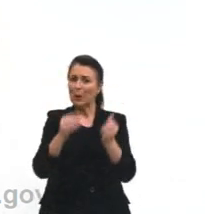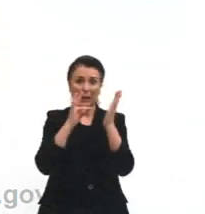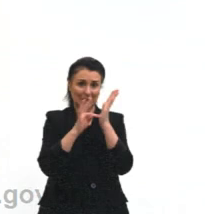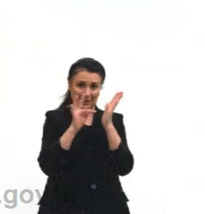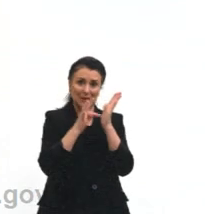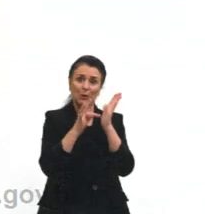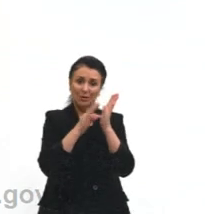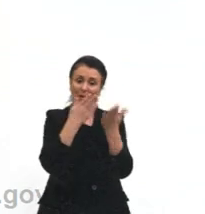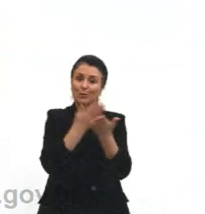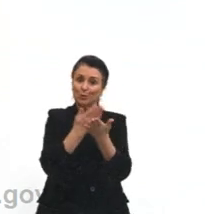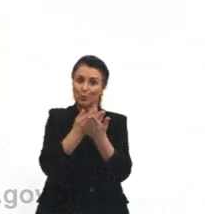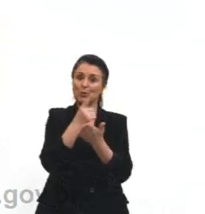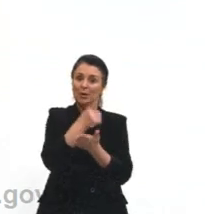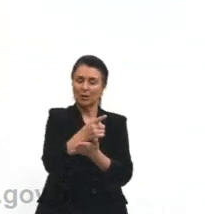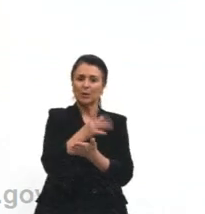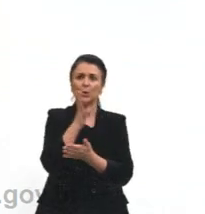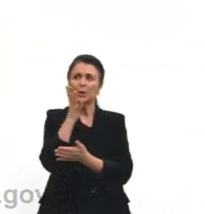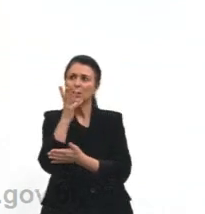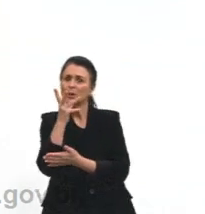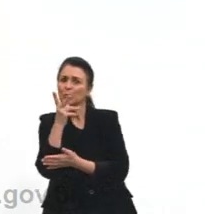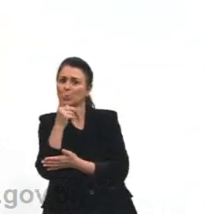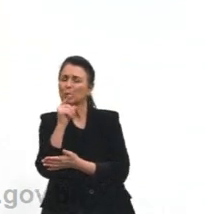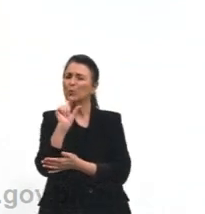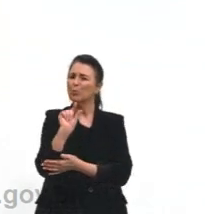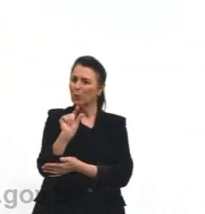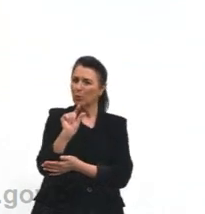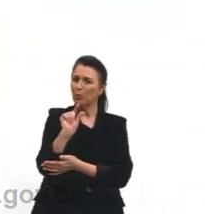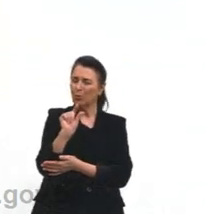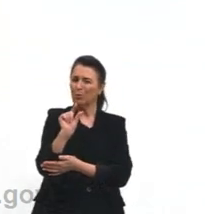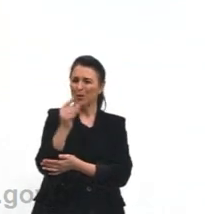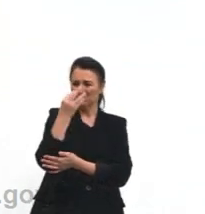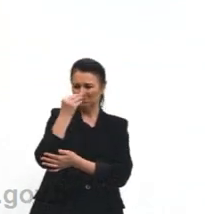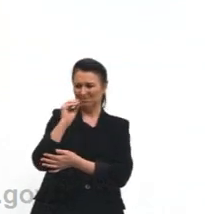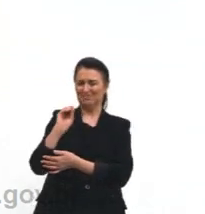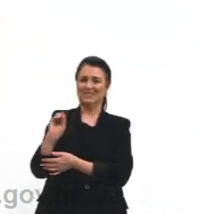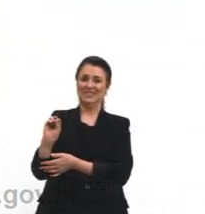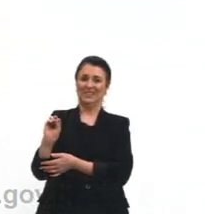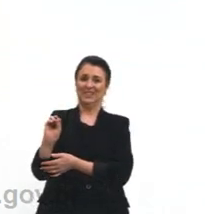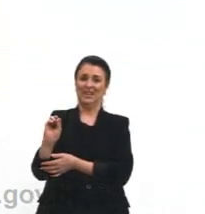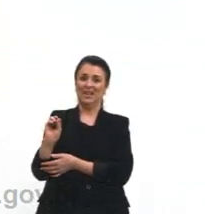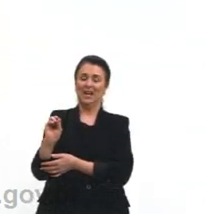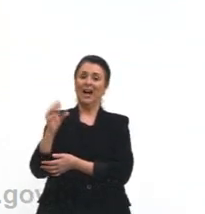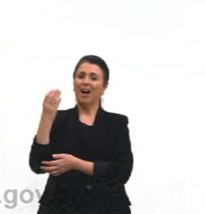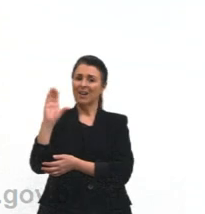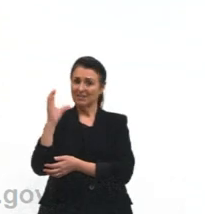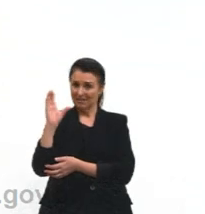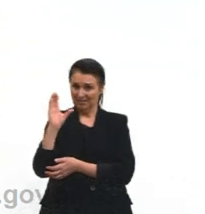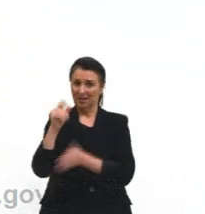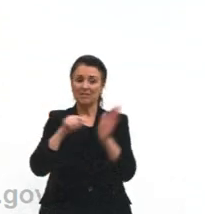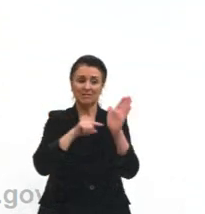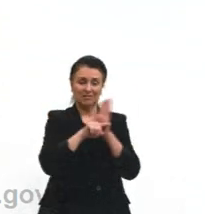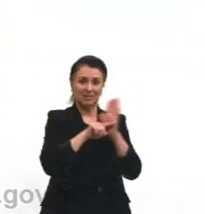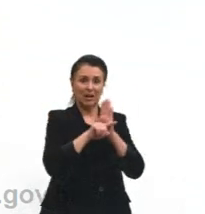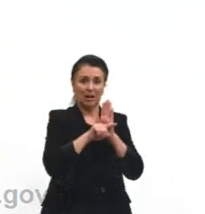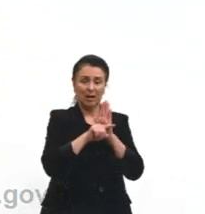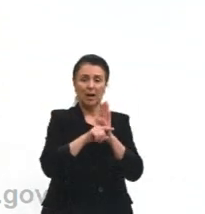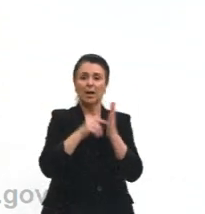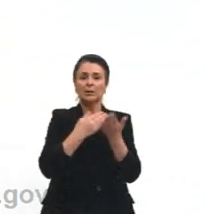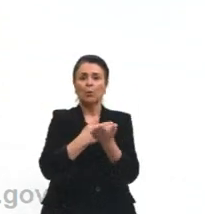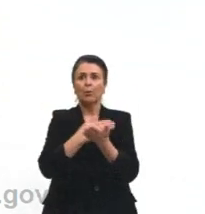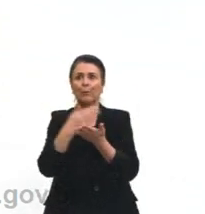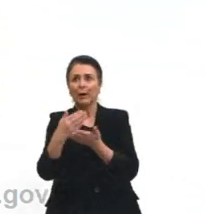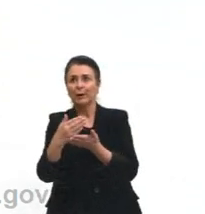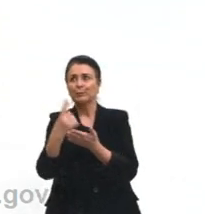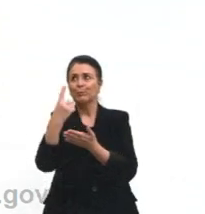demora para se conseguir refutar. E a ciência é assim, pessoal. A gente começou com uma